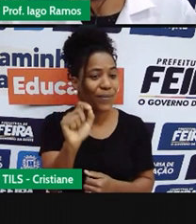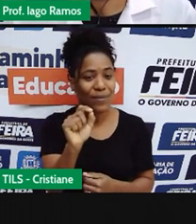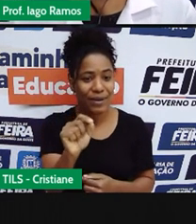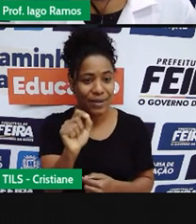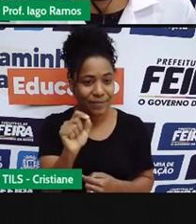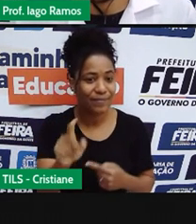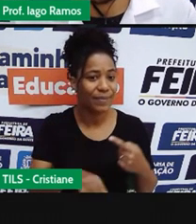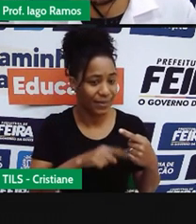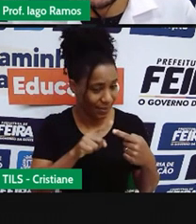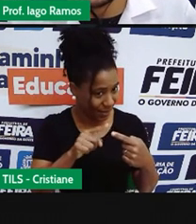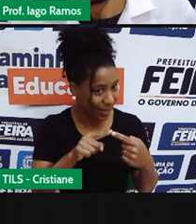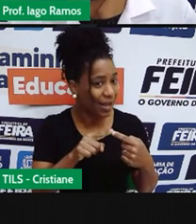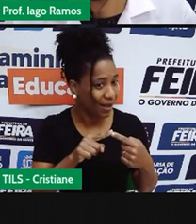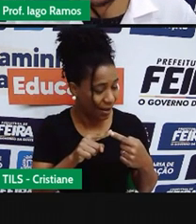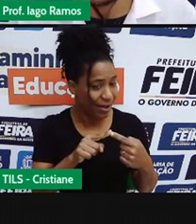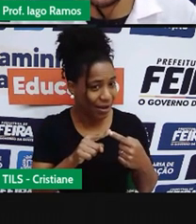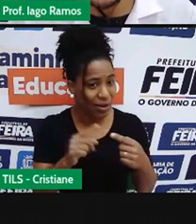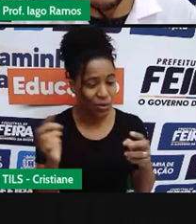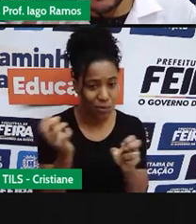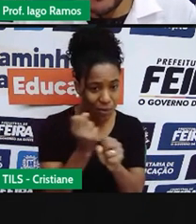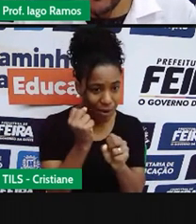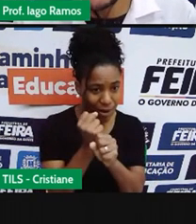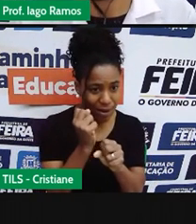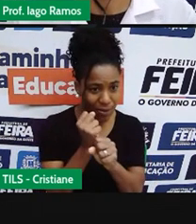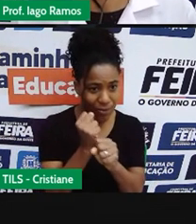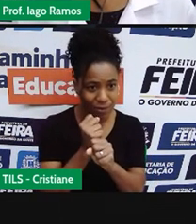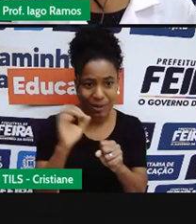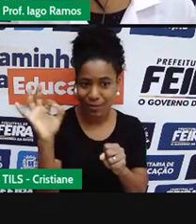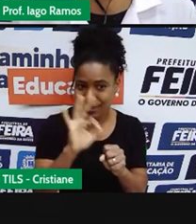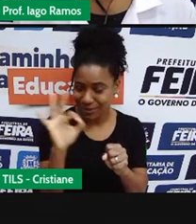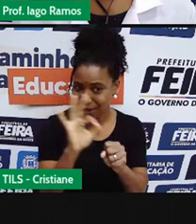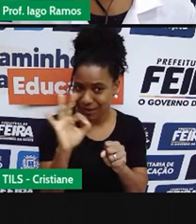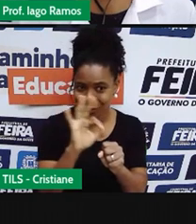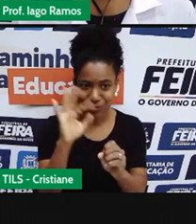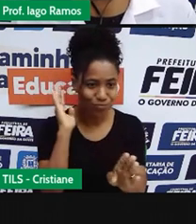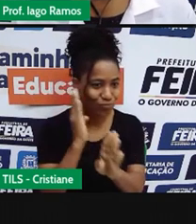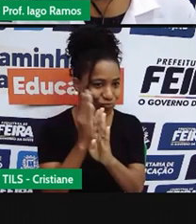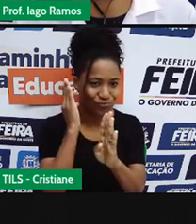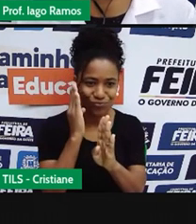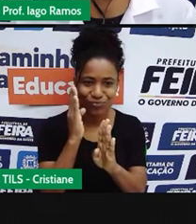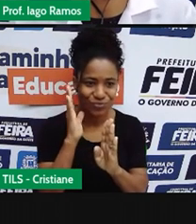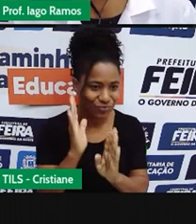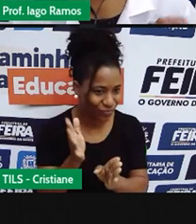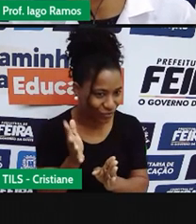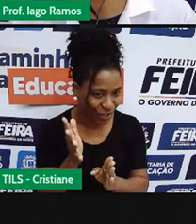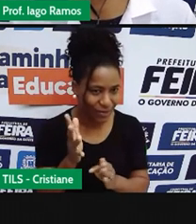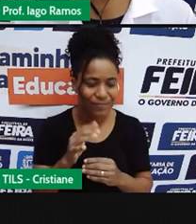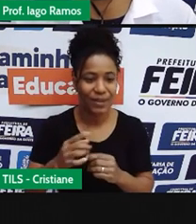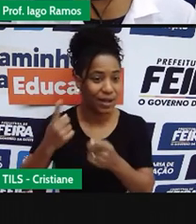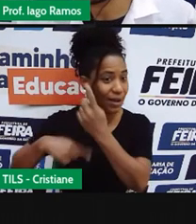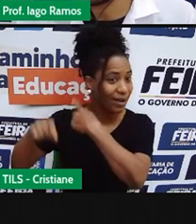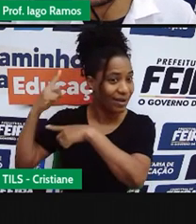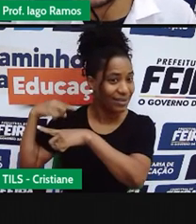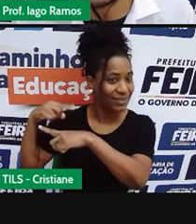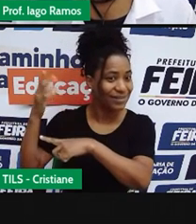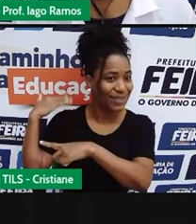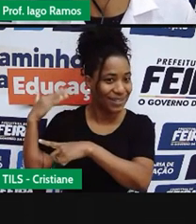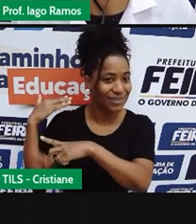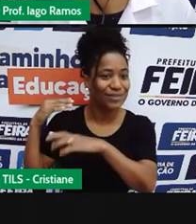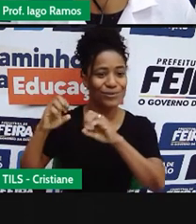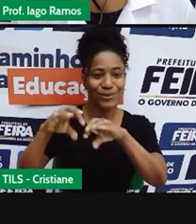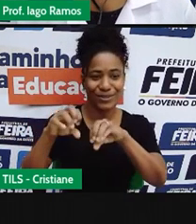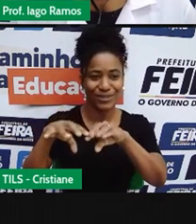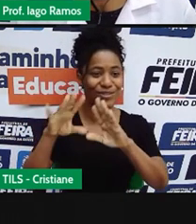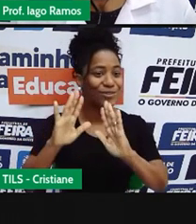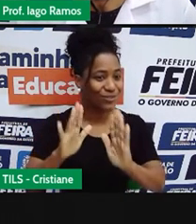Aplicar o cálculo da porcentagem, né? A gente aplicou esse cálculo da porcentagem, que é uma coisa que a gente já tinha visto em uma outra aula.